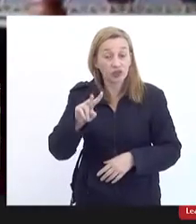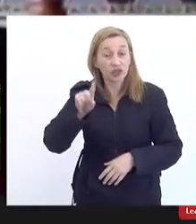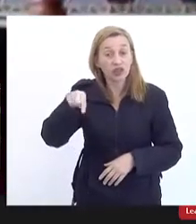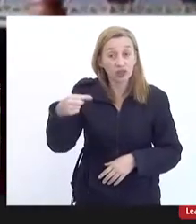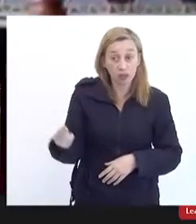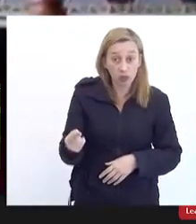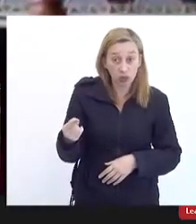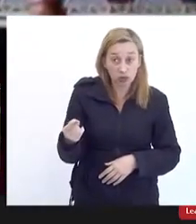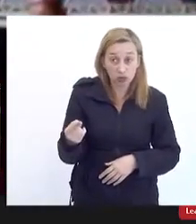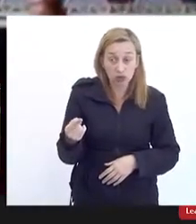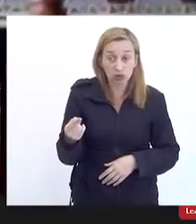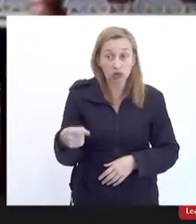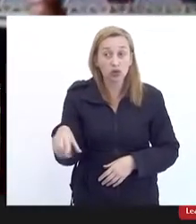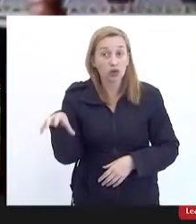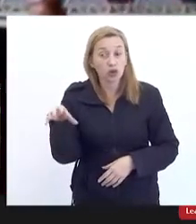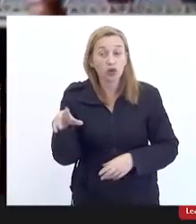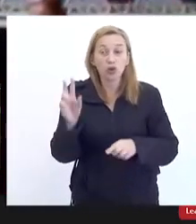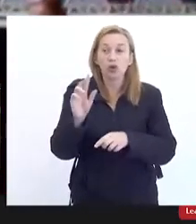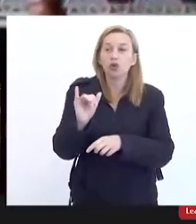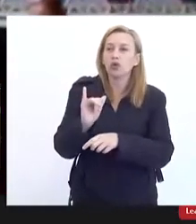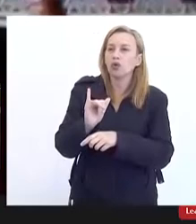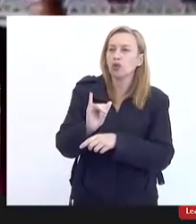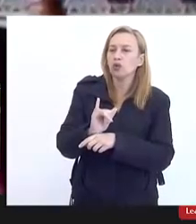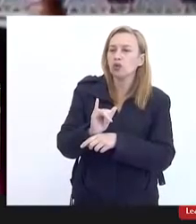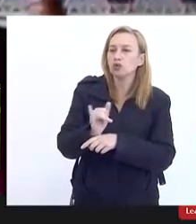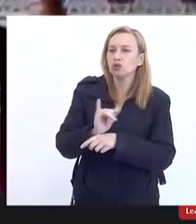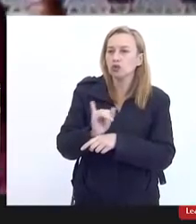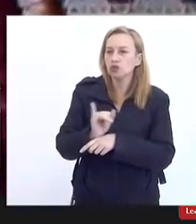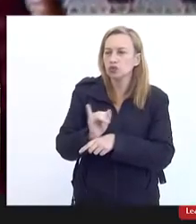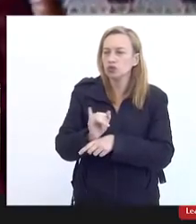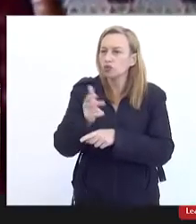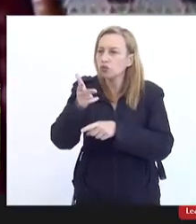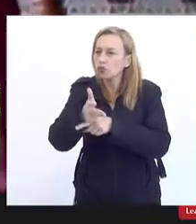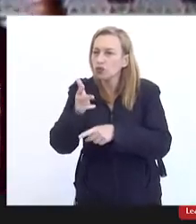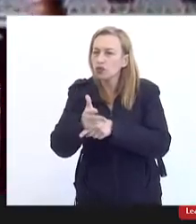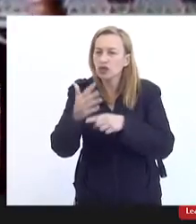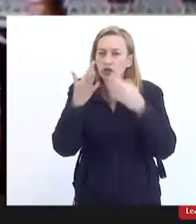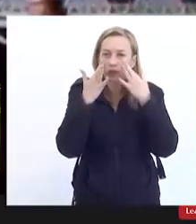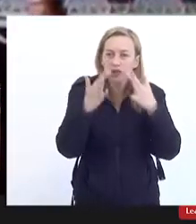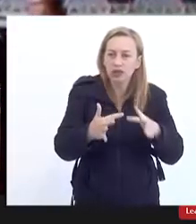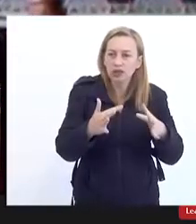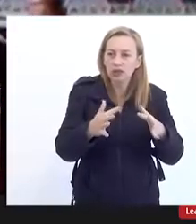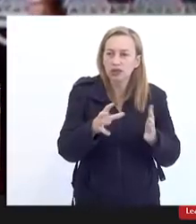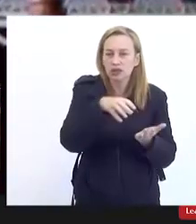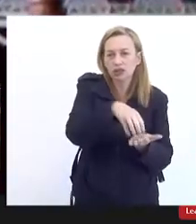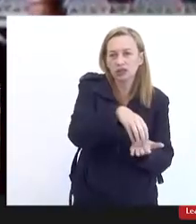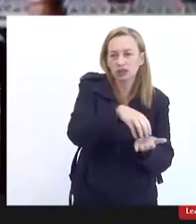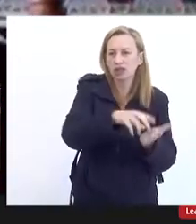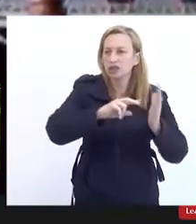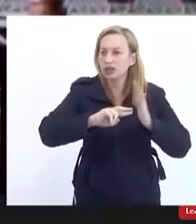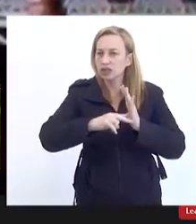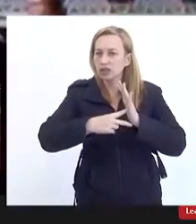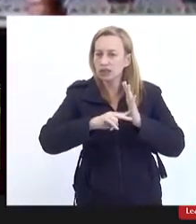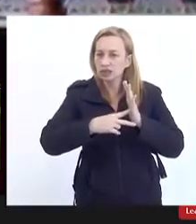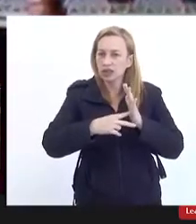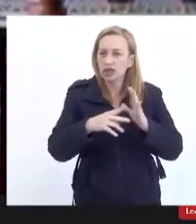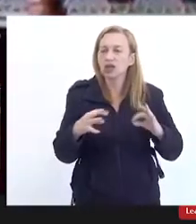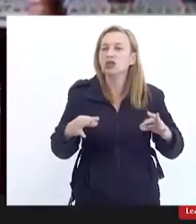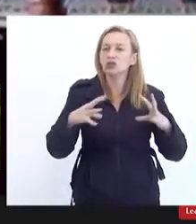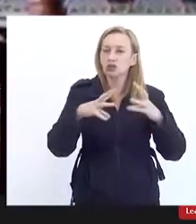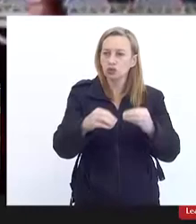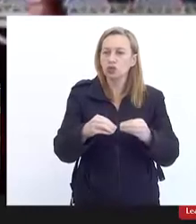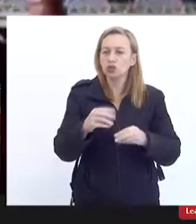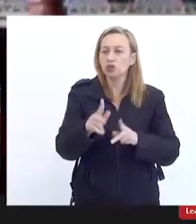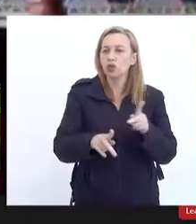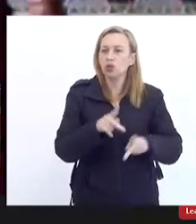o vídeo dessa audiência chamar atenção as centrais sindicais as entidades a